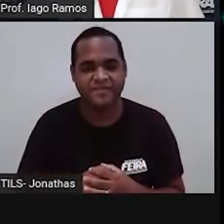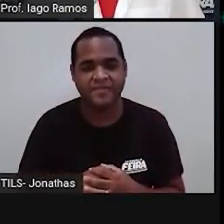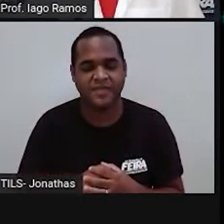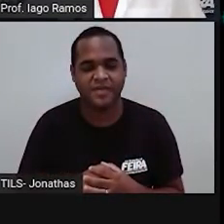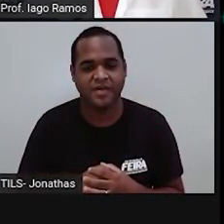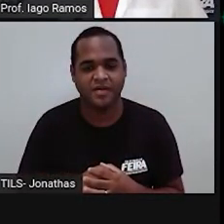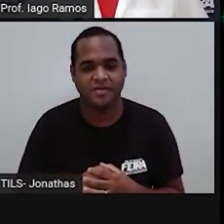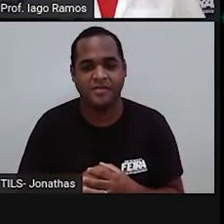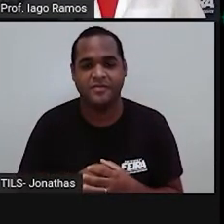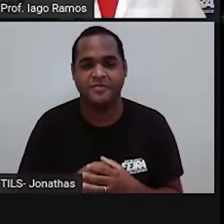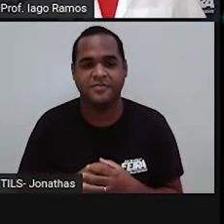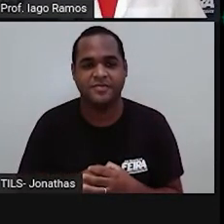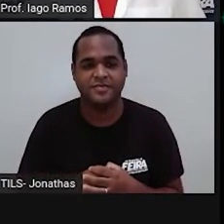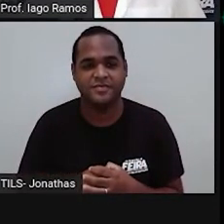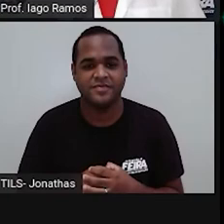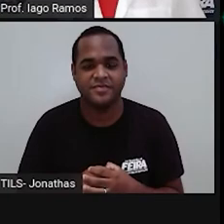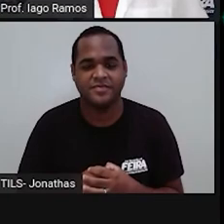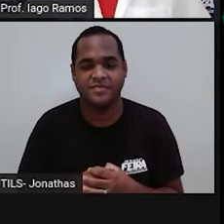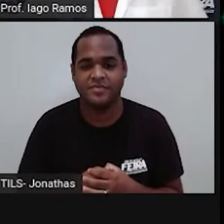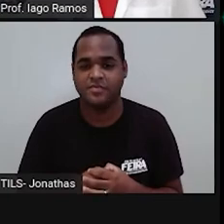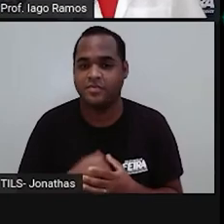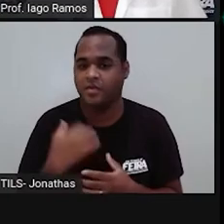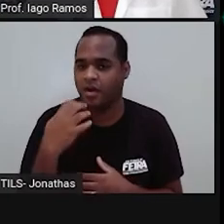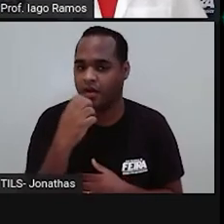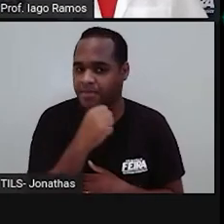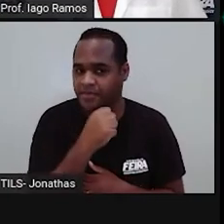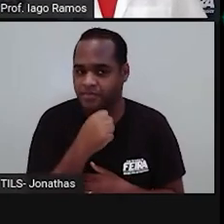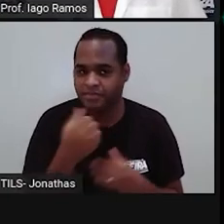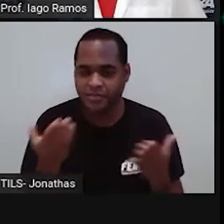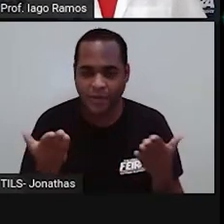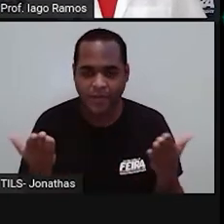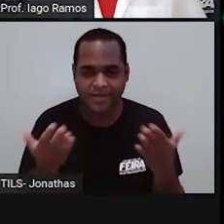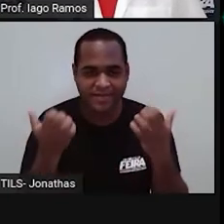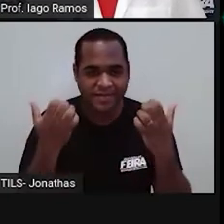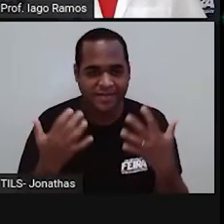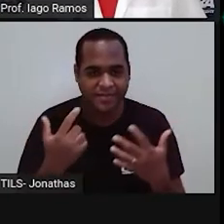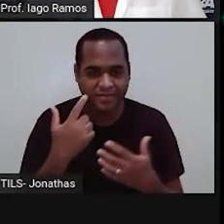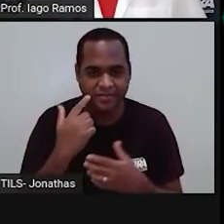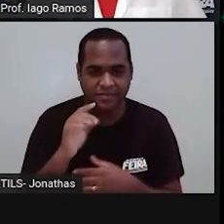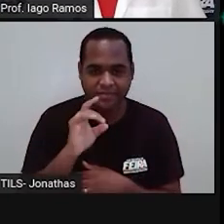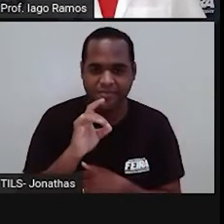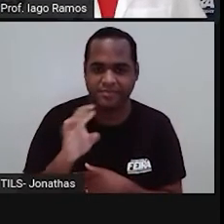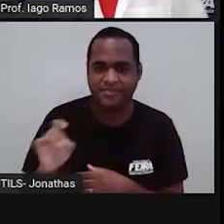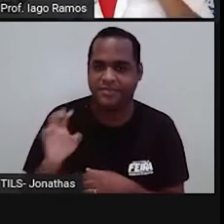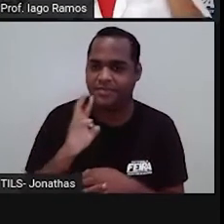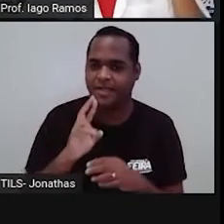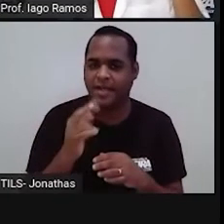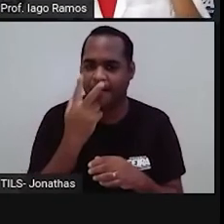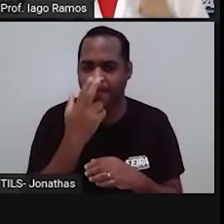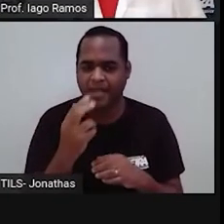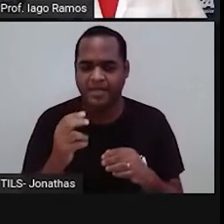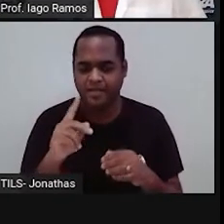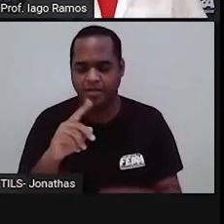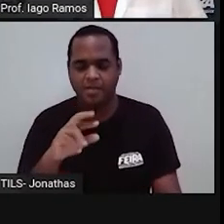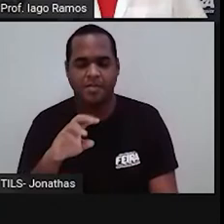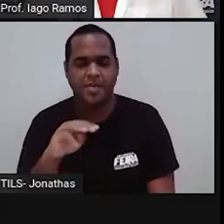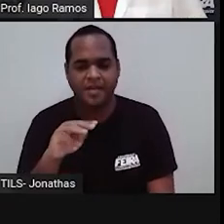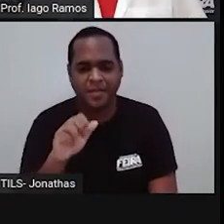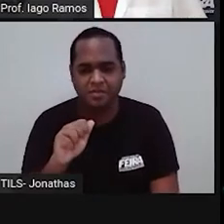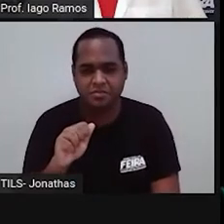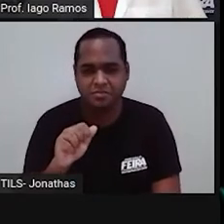Vamos lá. Vamos ser mais rápidos agora. Qual dos itens não é um prisma? Não é um prisma.